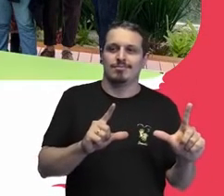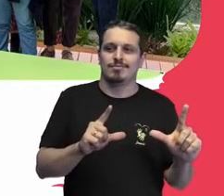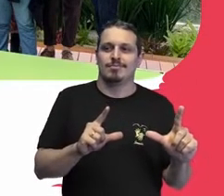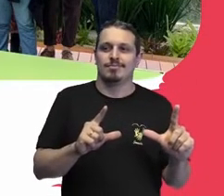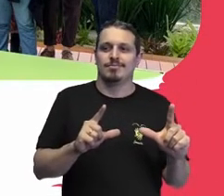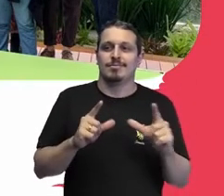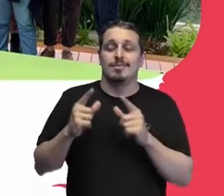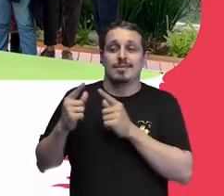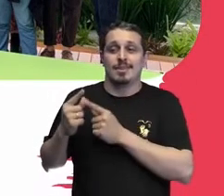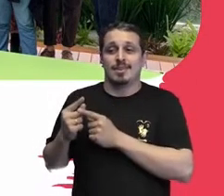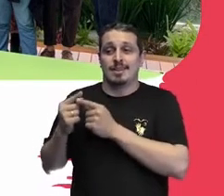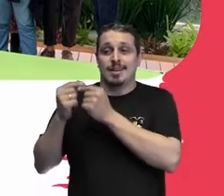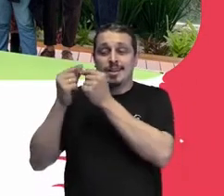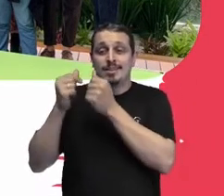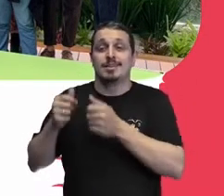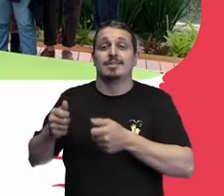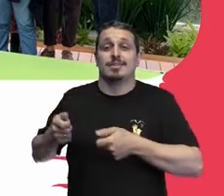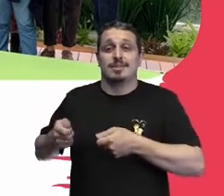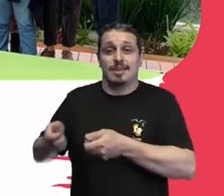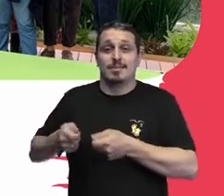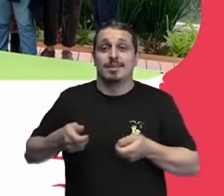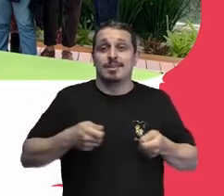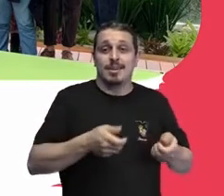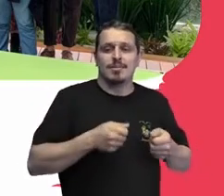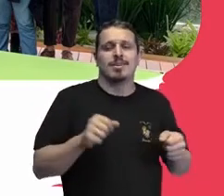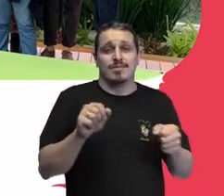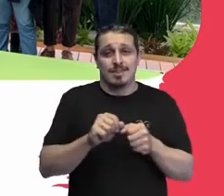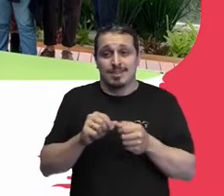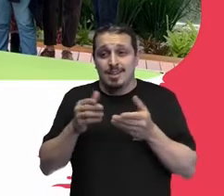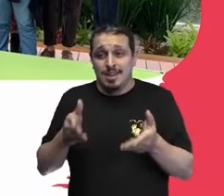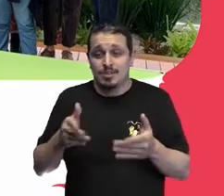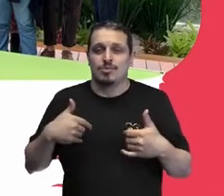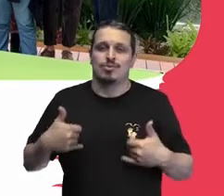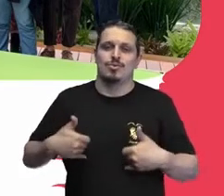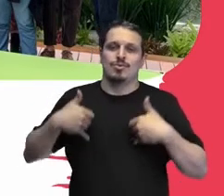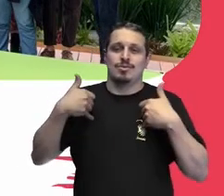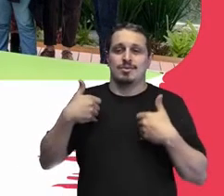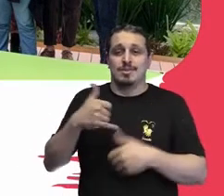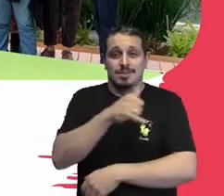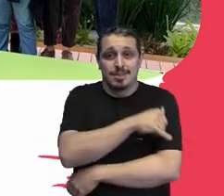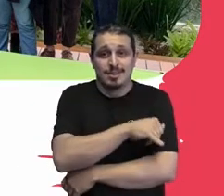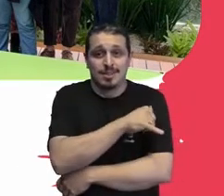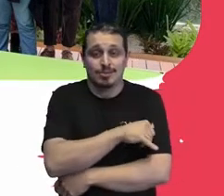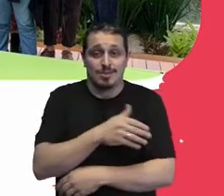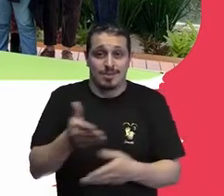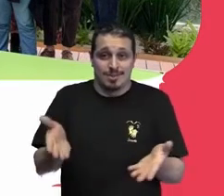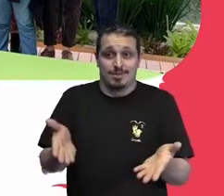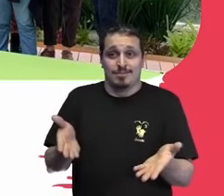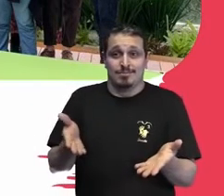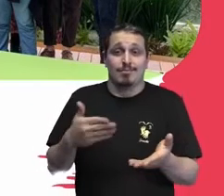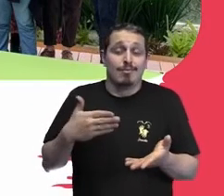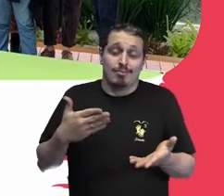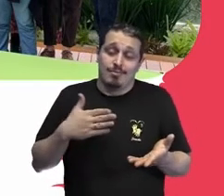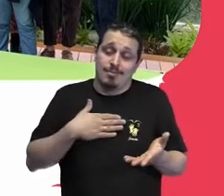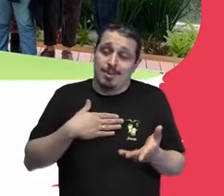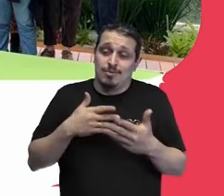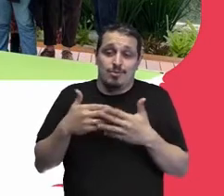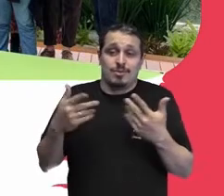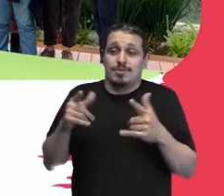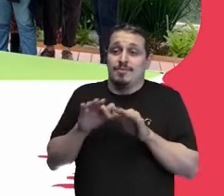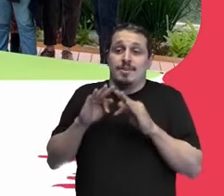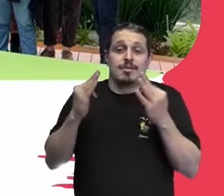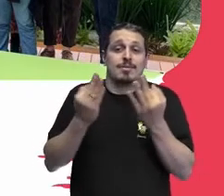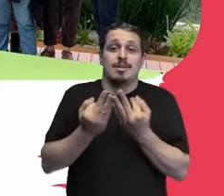gema mesmo, fico toda orgulhosa com esse pão de açúcar ali atrás, essas são as famílias, tem também